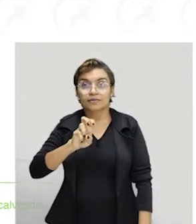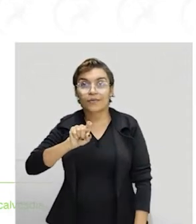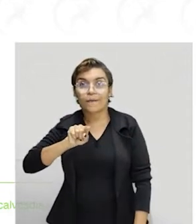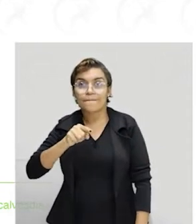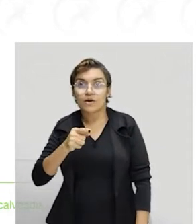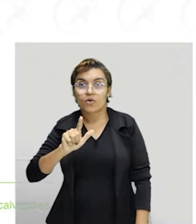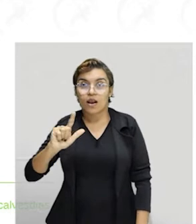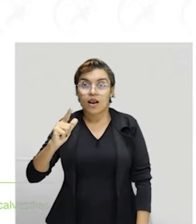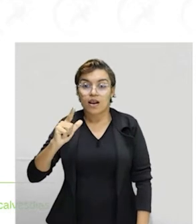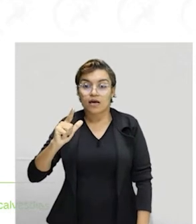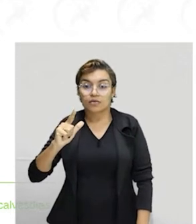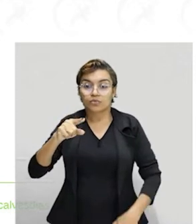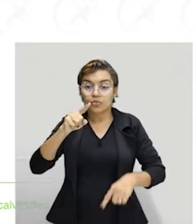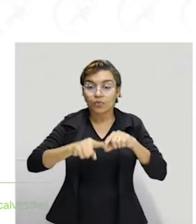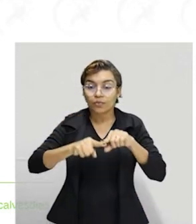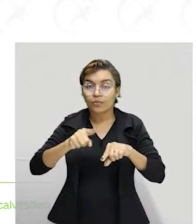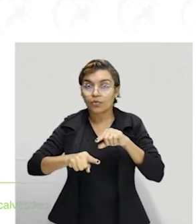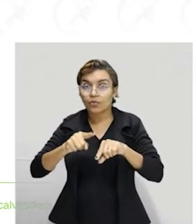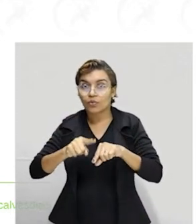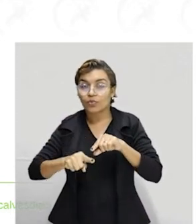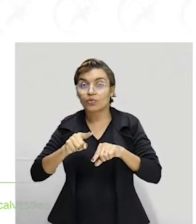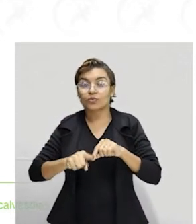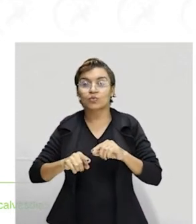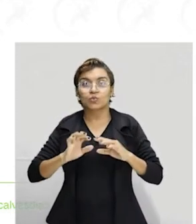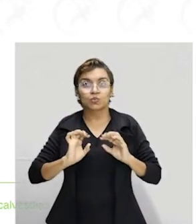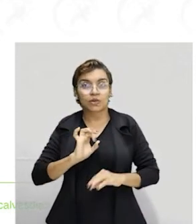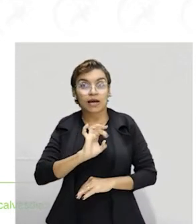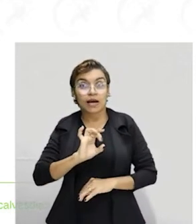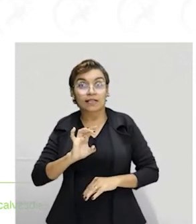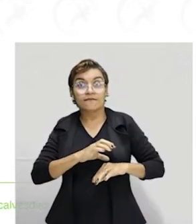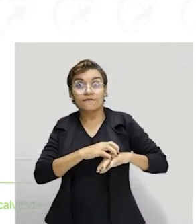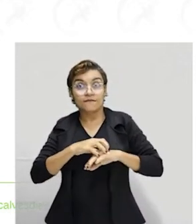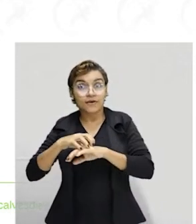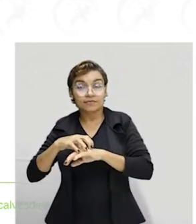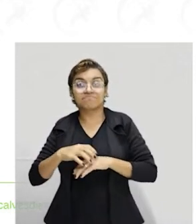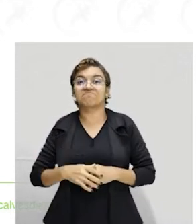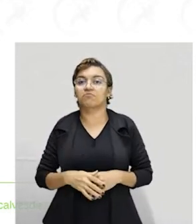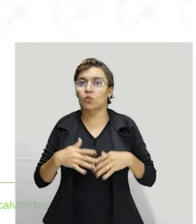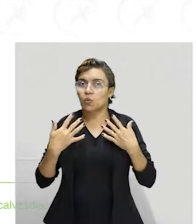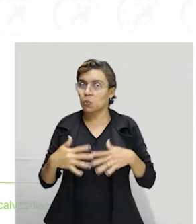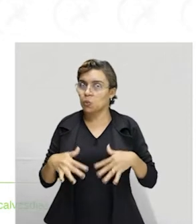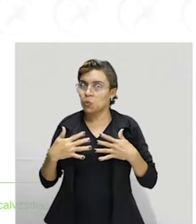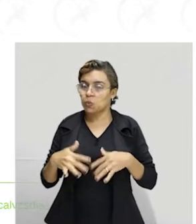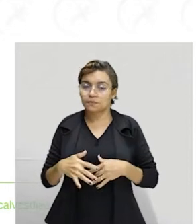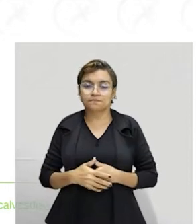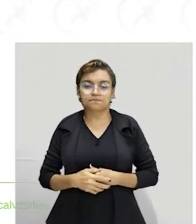litros de produto por viagem. Então veja, uma capacidade bem considerável.